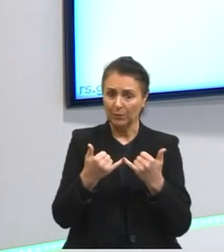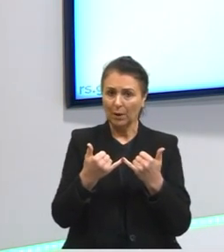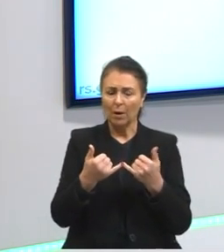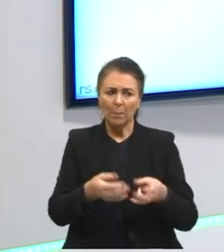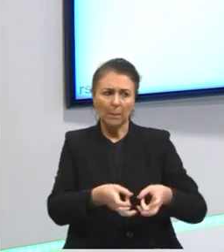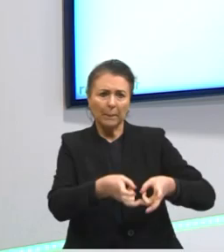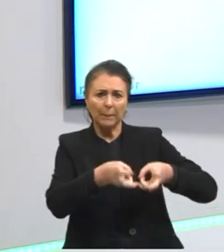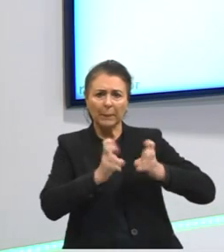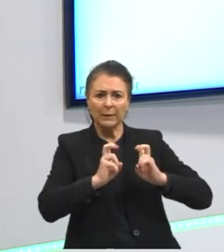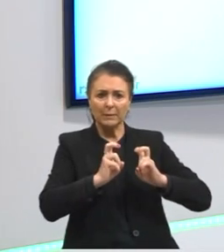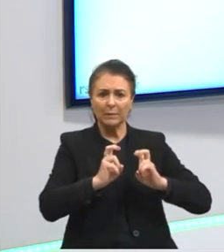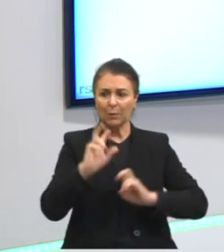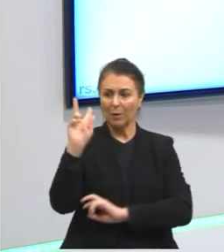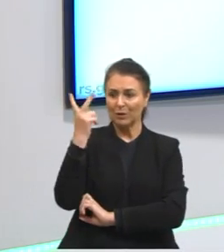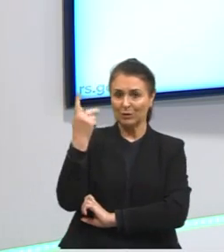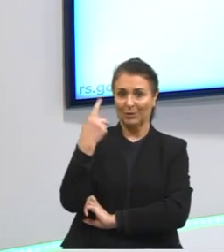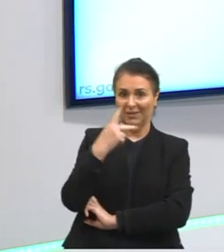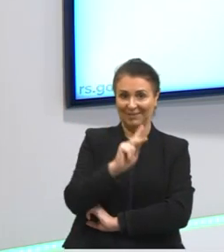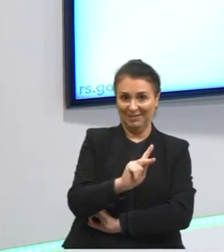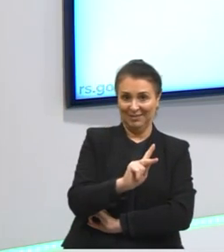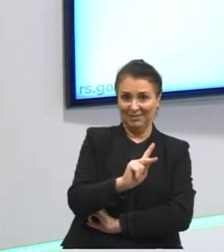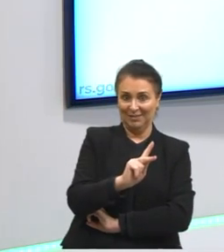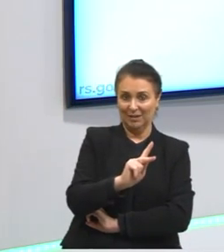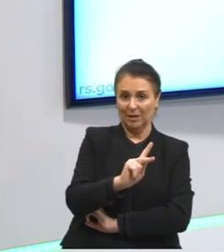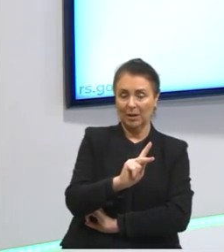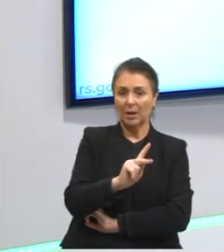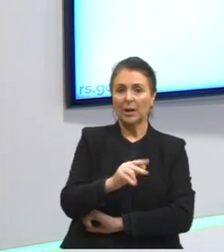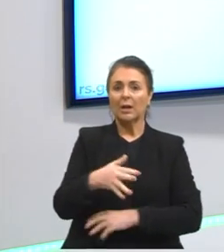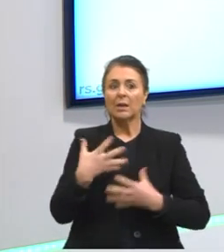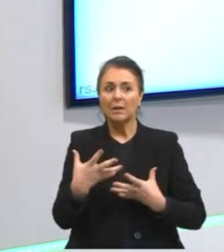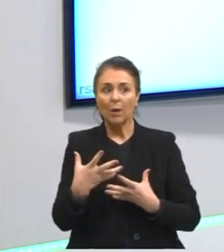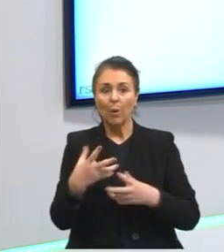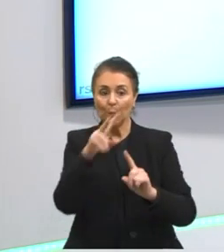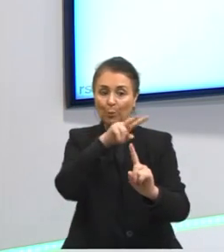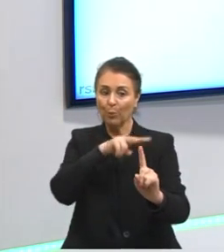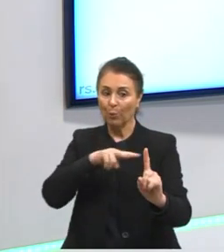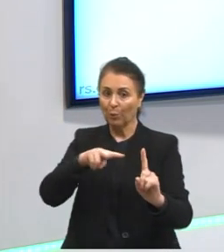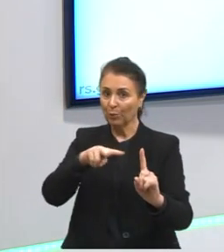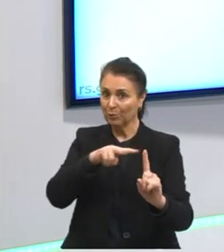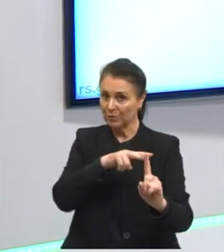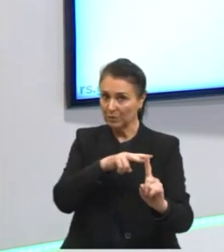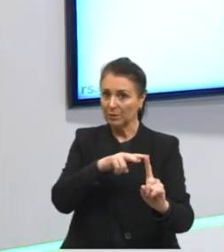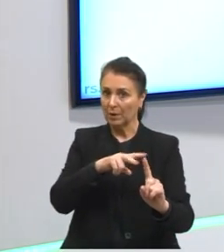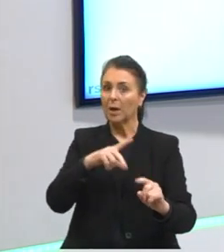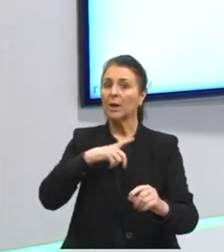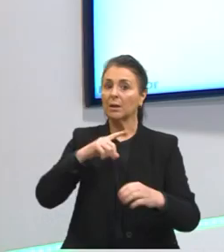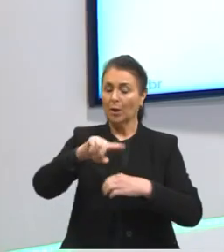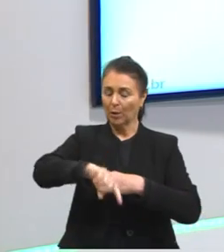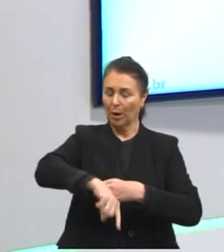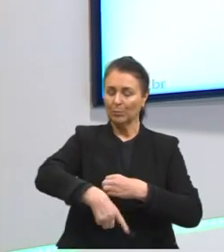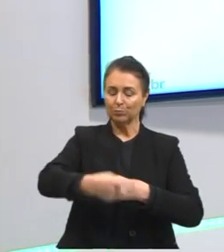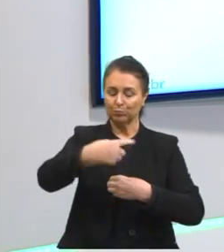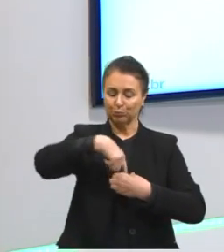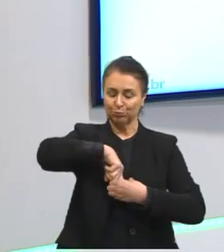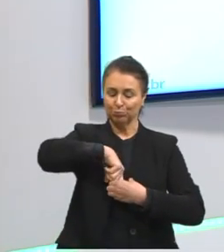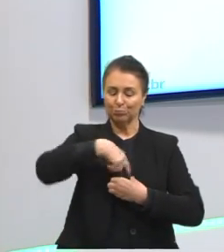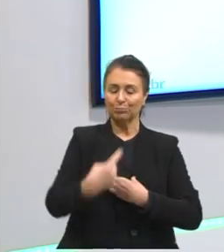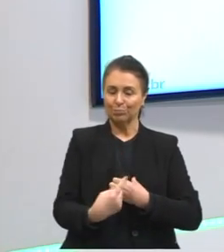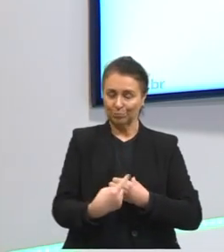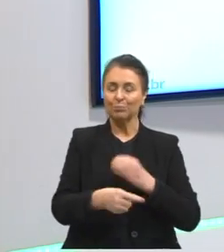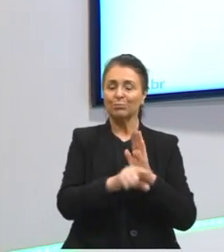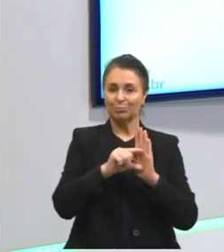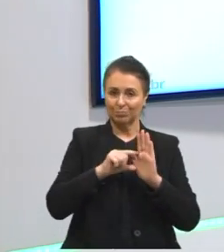percebeu a sua história. Então, é um ponto de vista. Tem a subjetividade do autor ali.